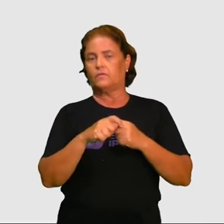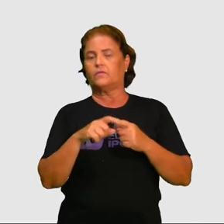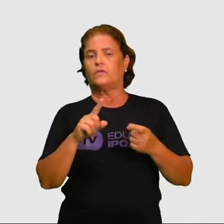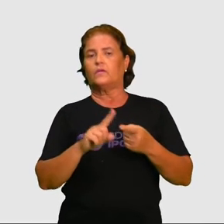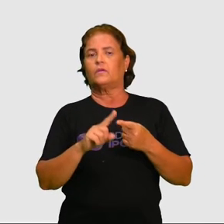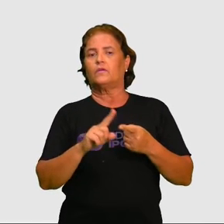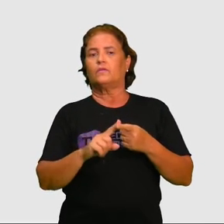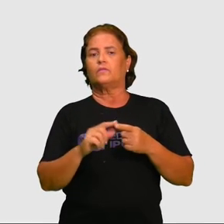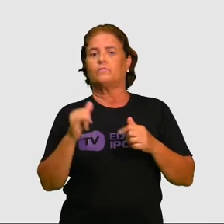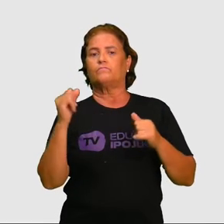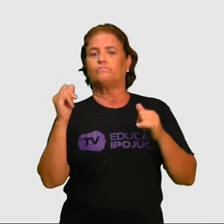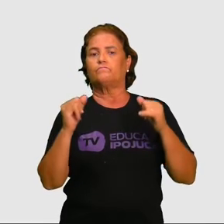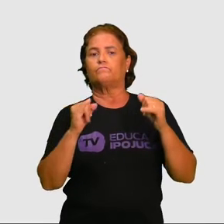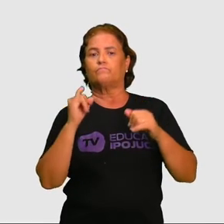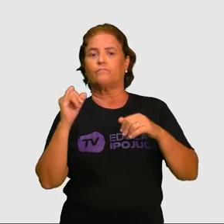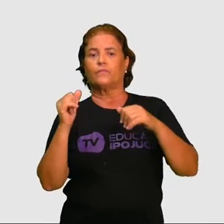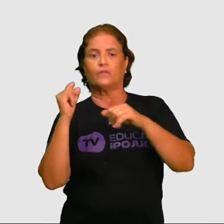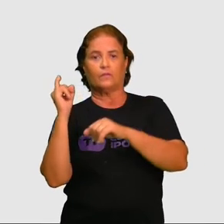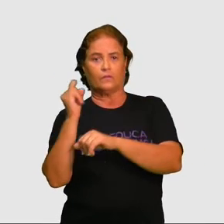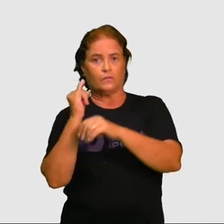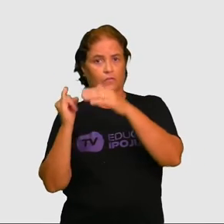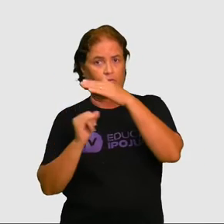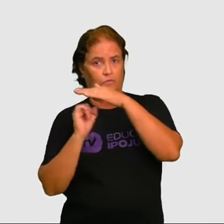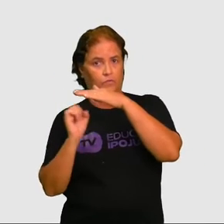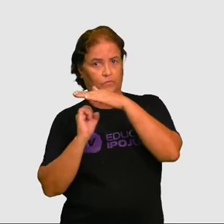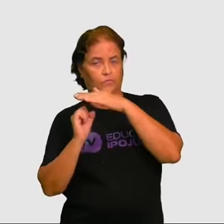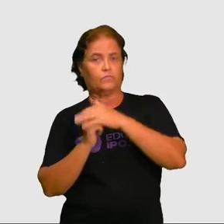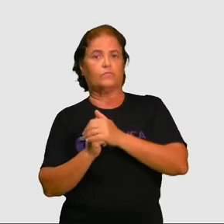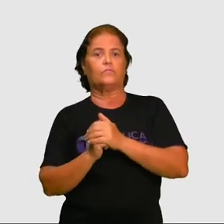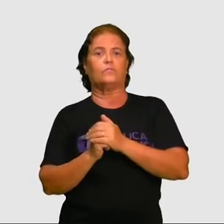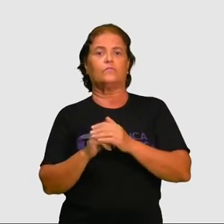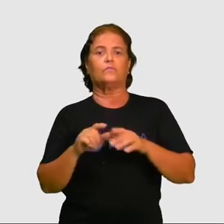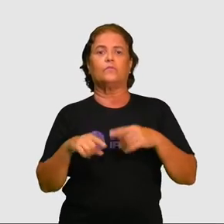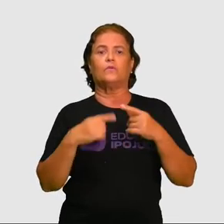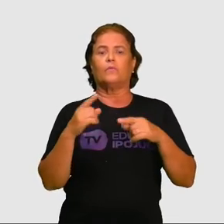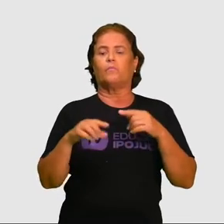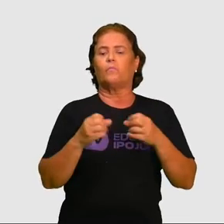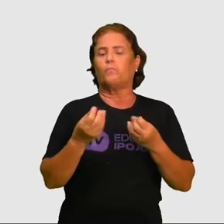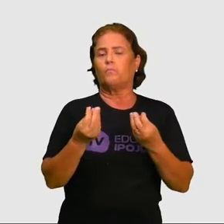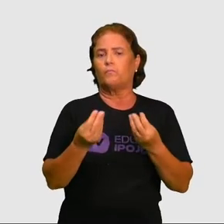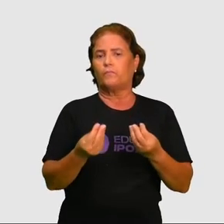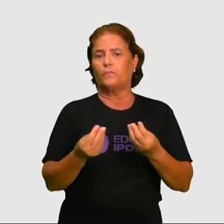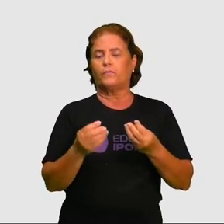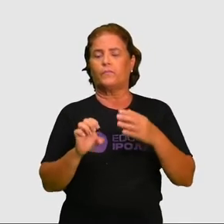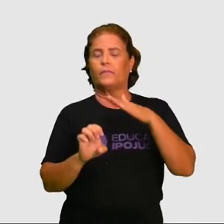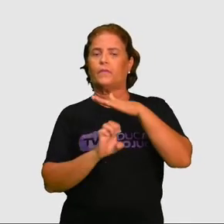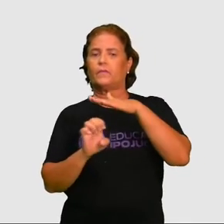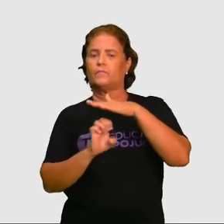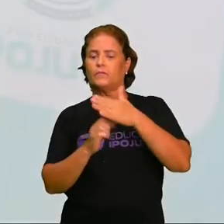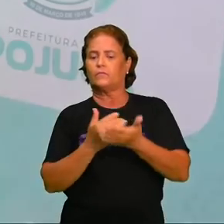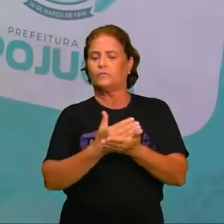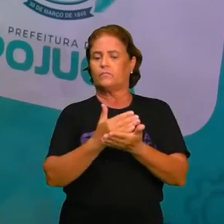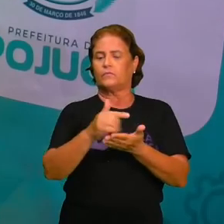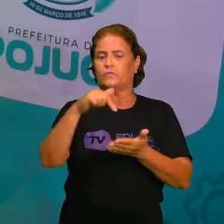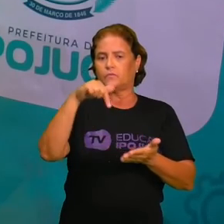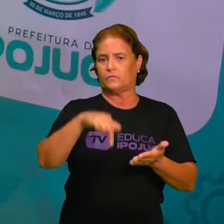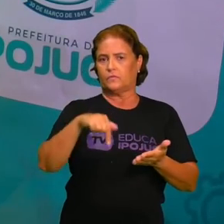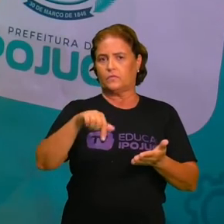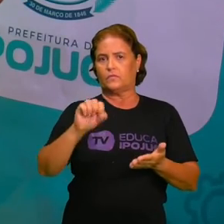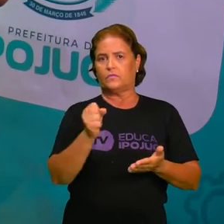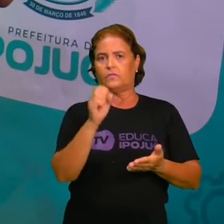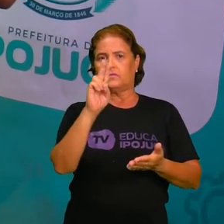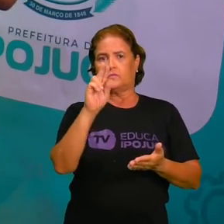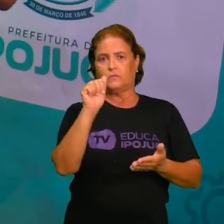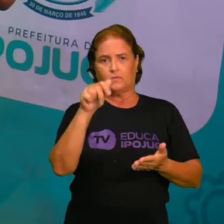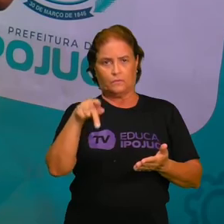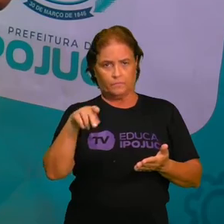pois ali estão situadas algumas das grandes empresas surgidas ao redor do Porto de Suape. E aqui, gente, eu trago